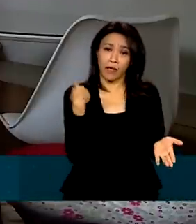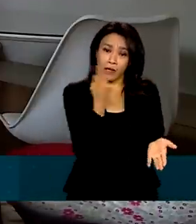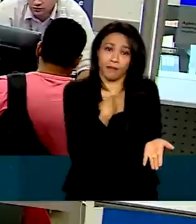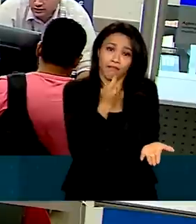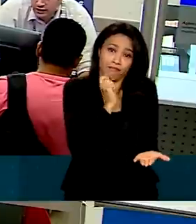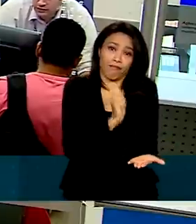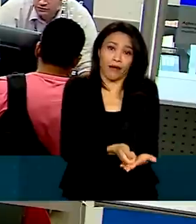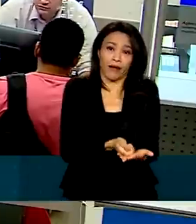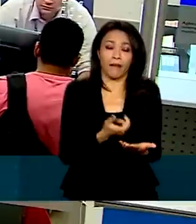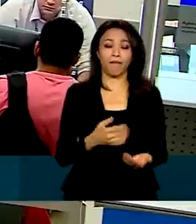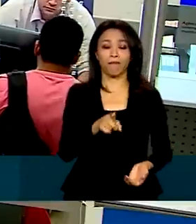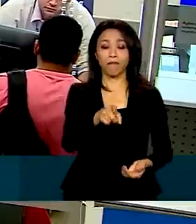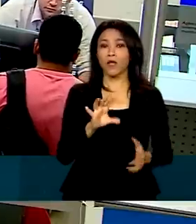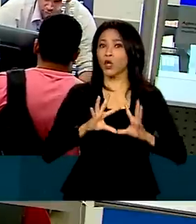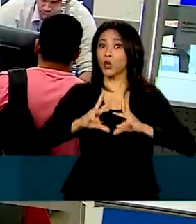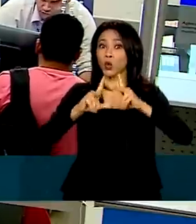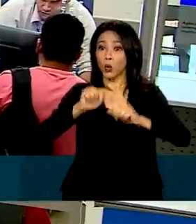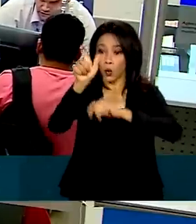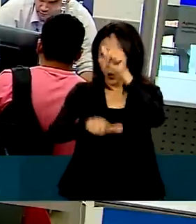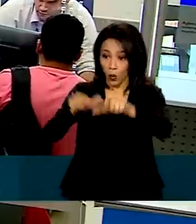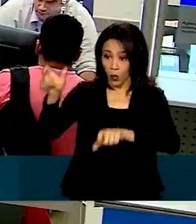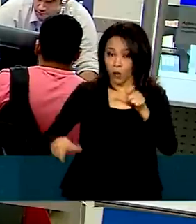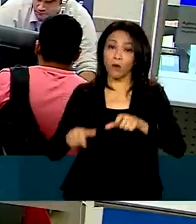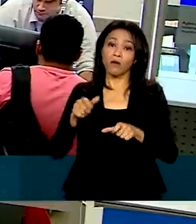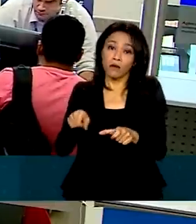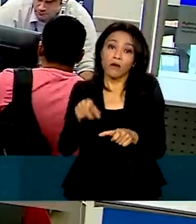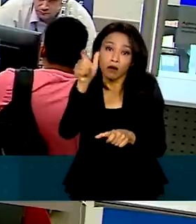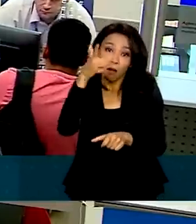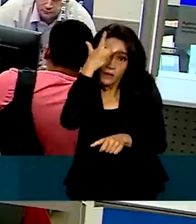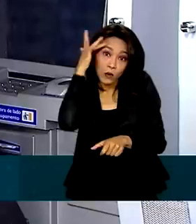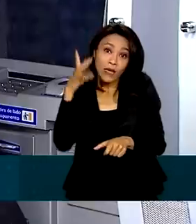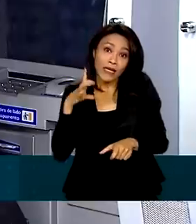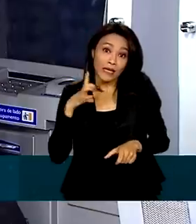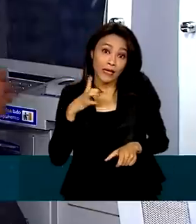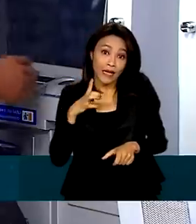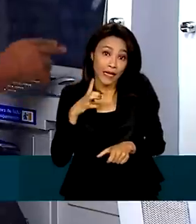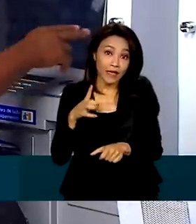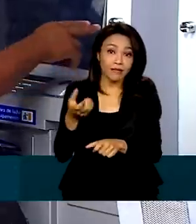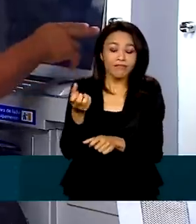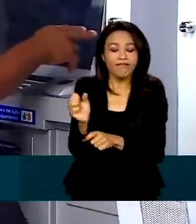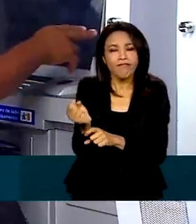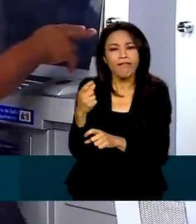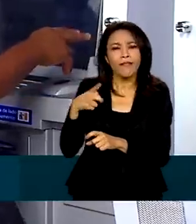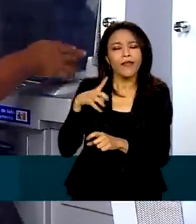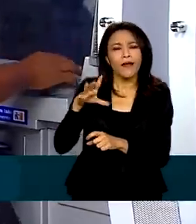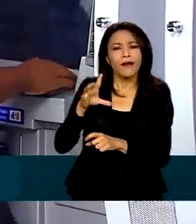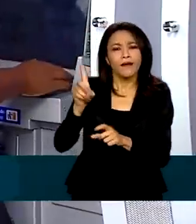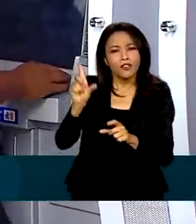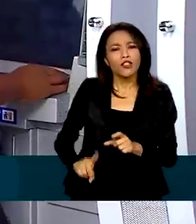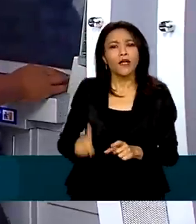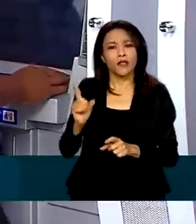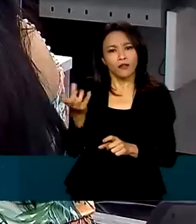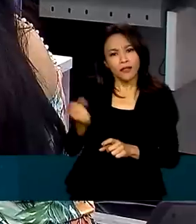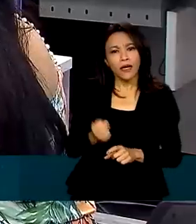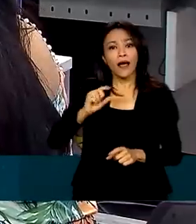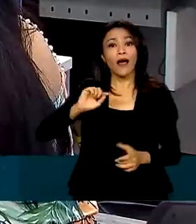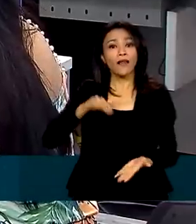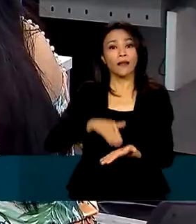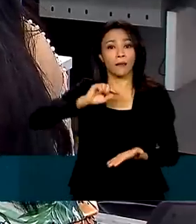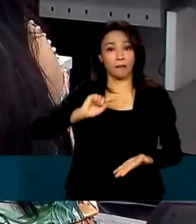pagar. Todo trabalhador com saldo no FGTS tem direito a fazer o saque extraordinário de até mil reais.